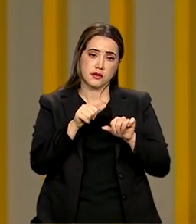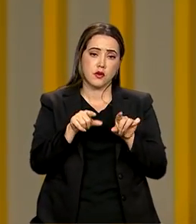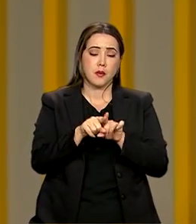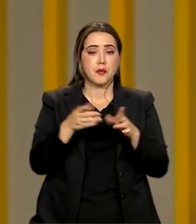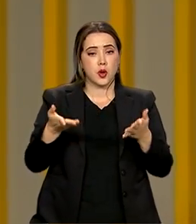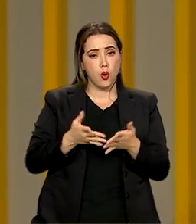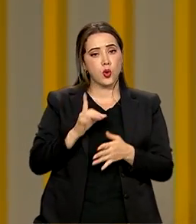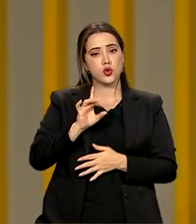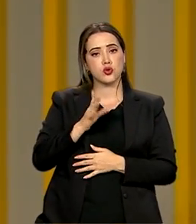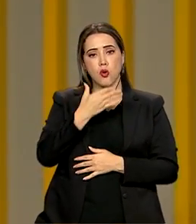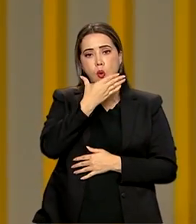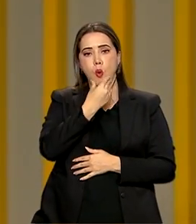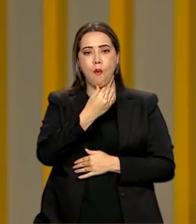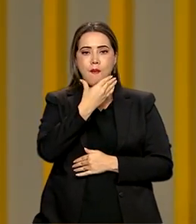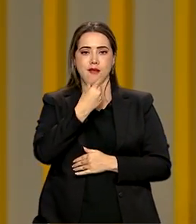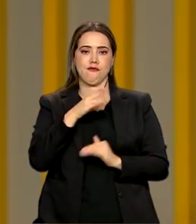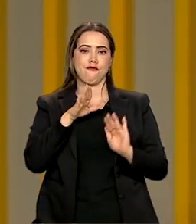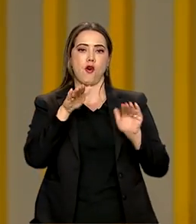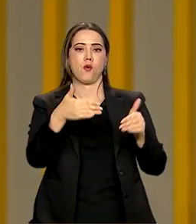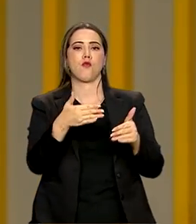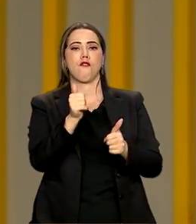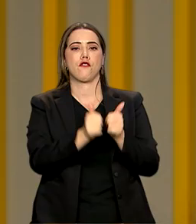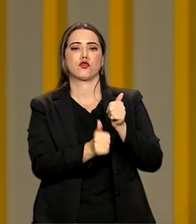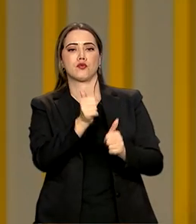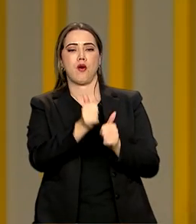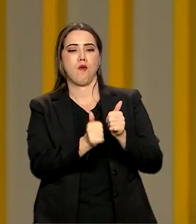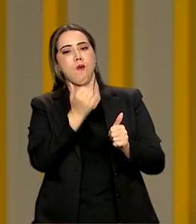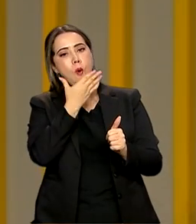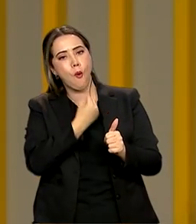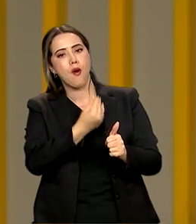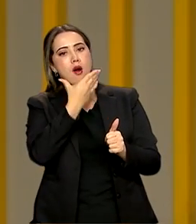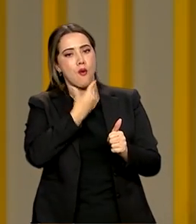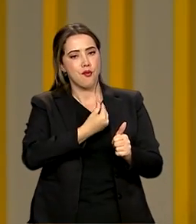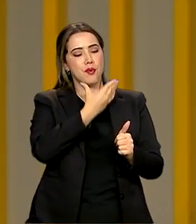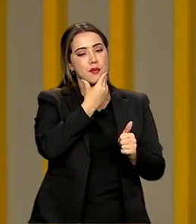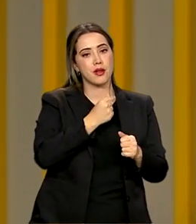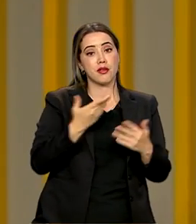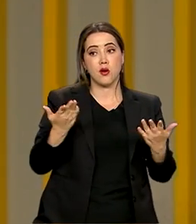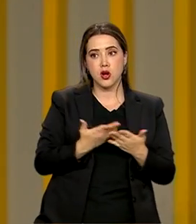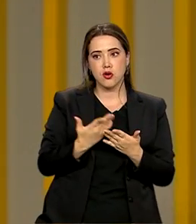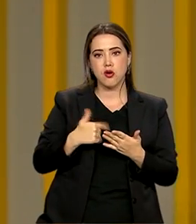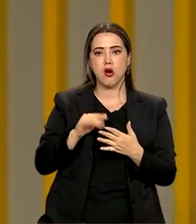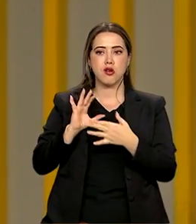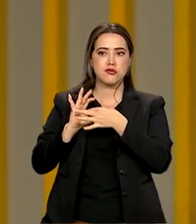novidade e o desafio é inserir a mulher nesse contexto e, assim,